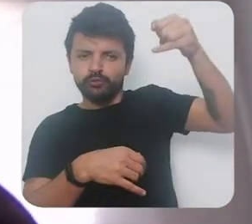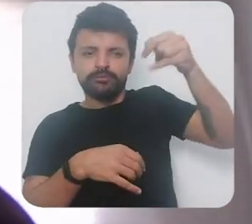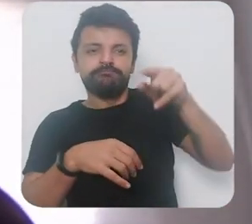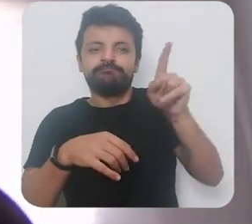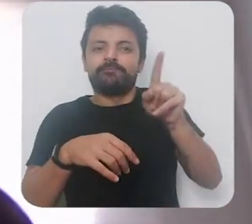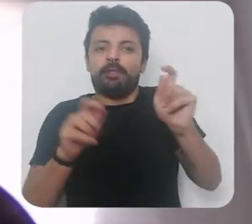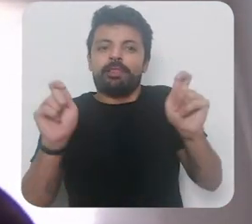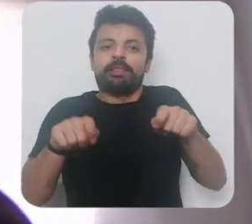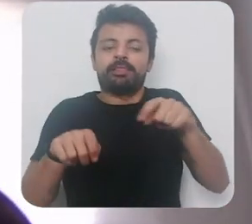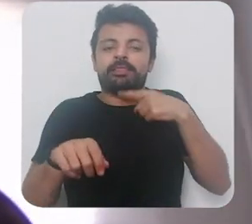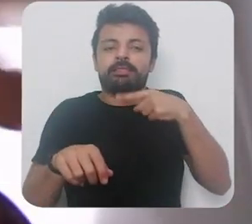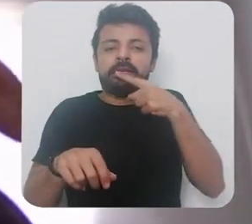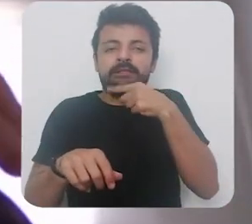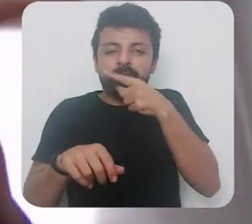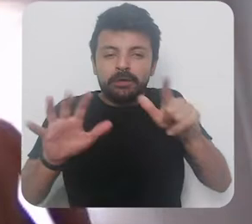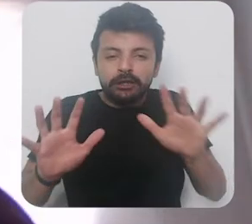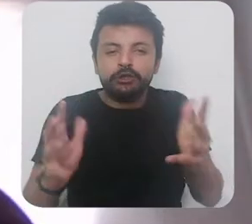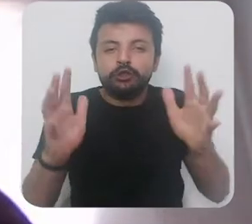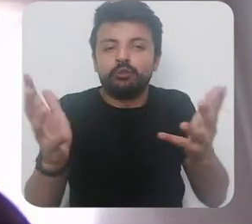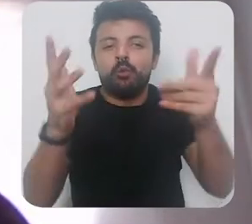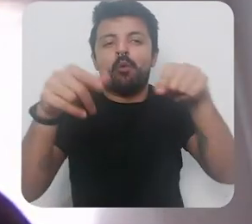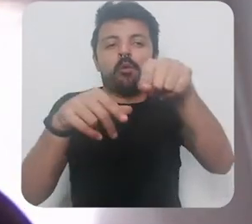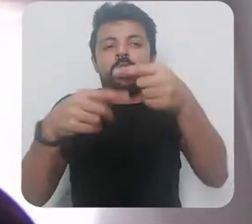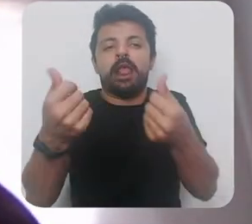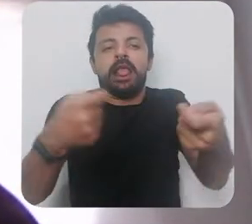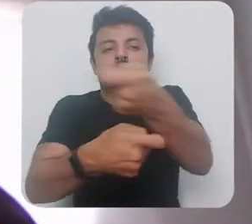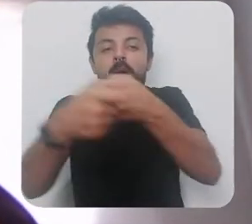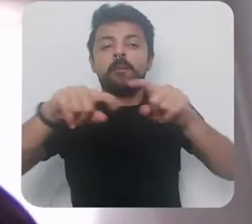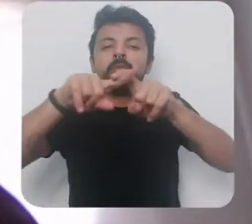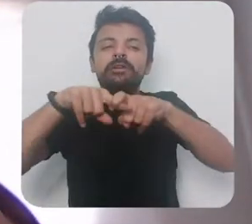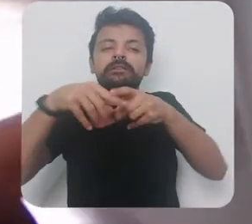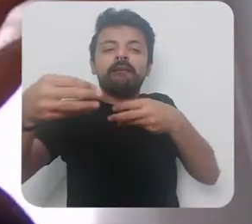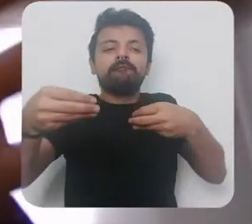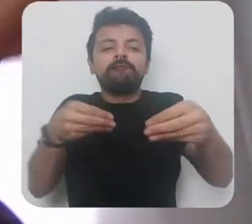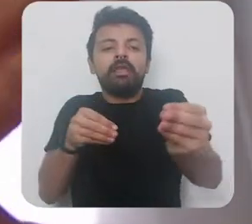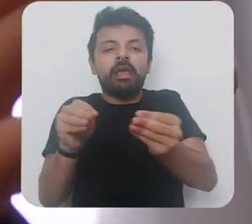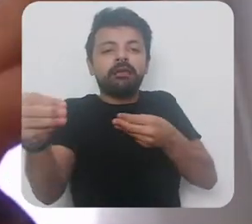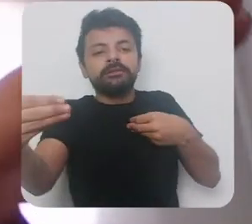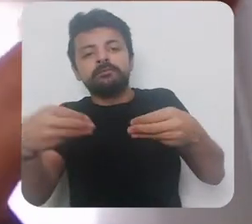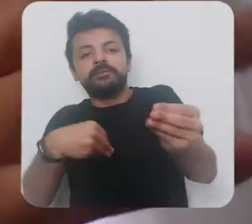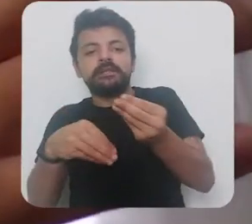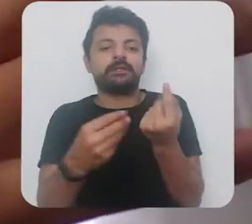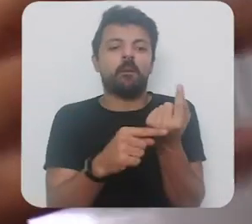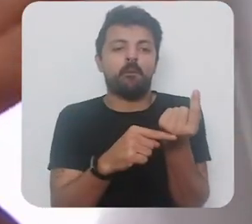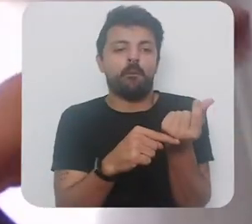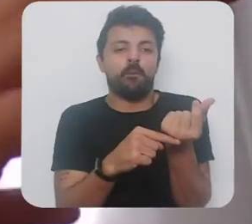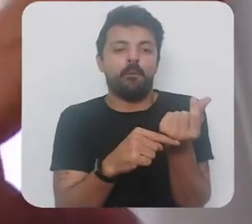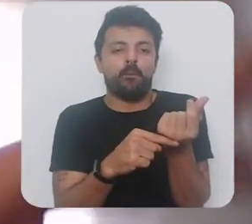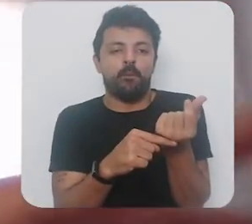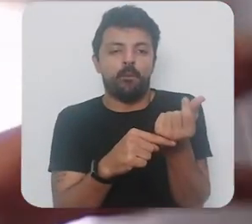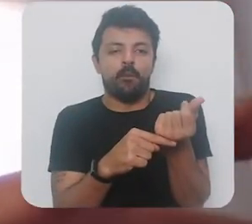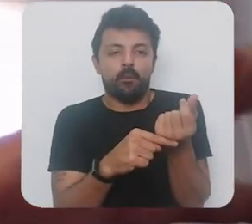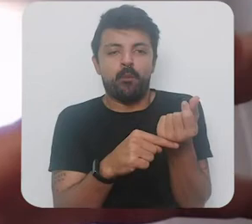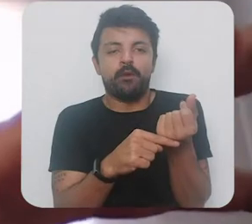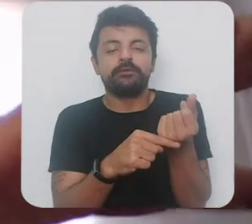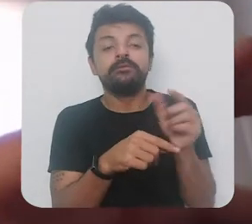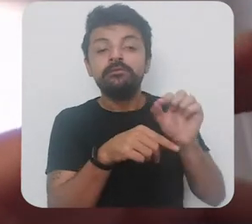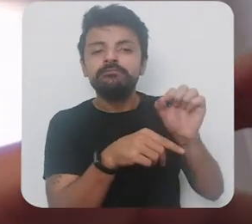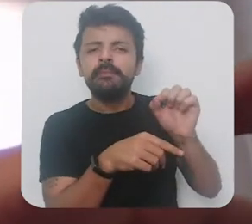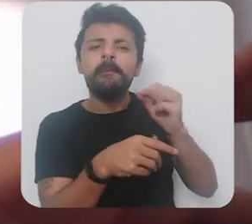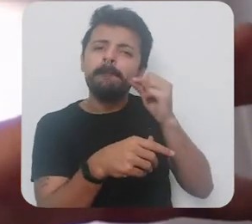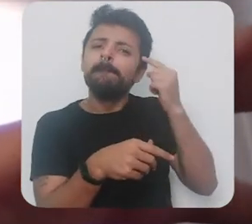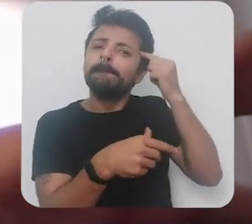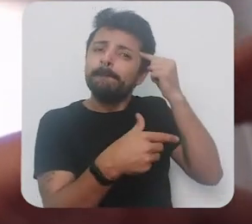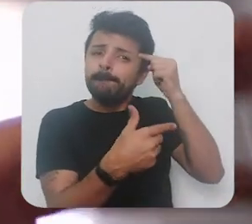estimular a economia por isso que a gente tem essa chamada flexibilização monetária onde aparentemente a gente pode pensar que talvez